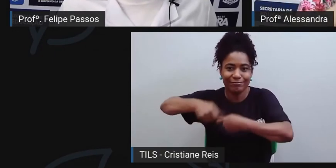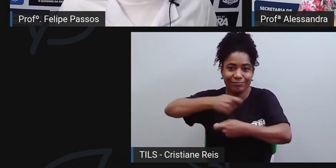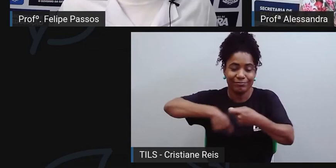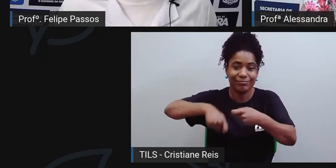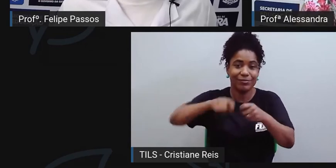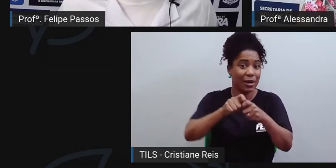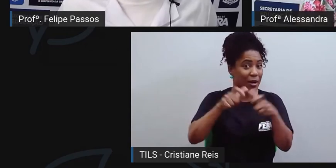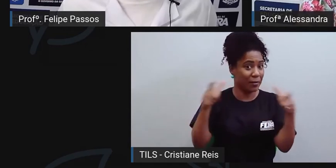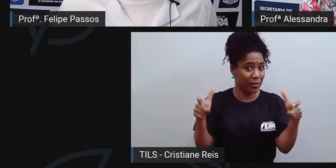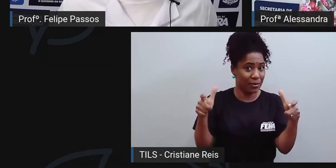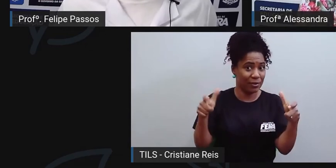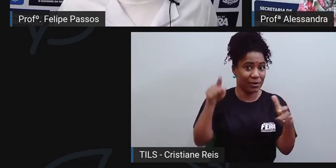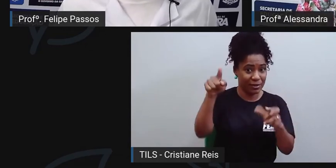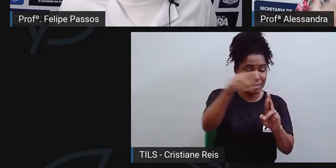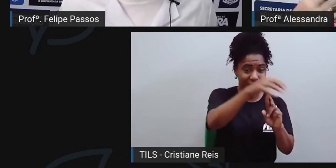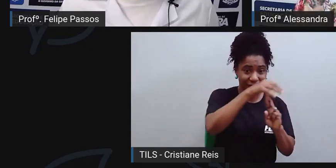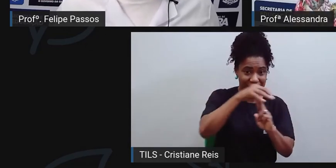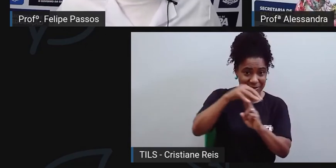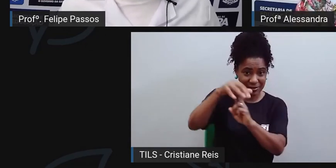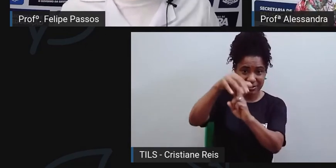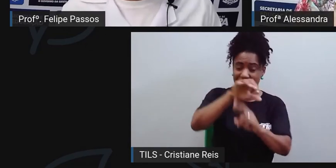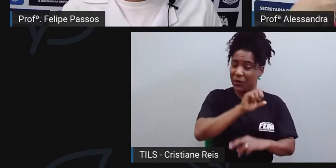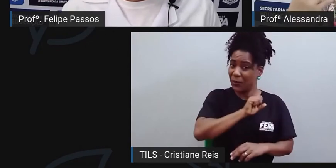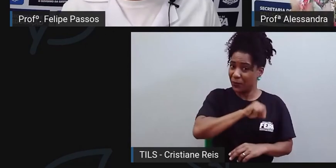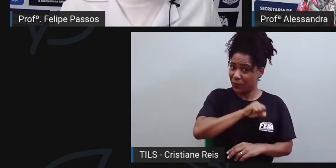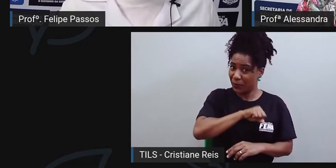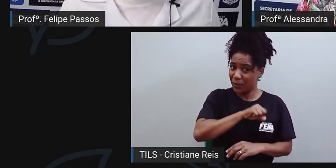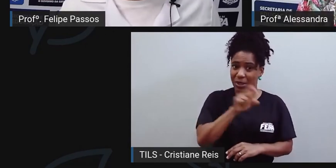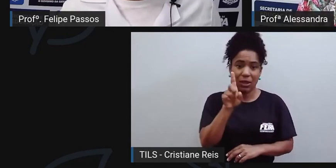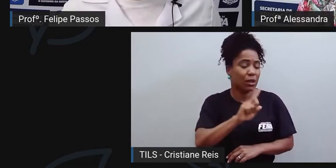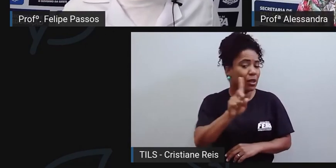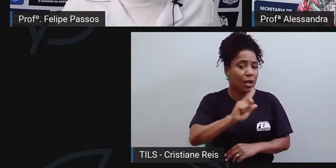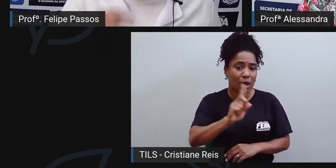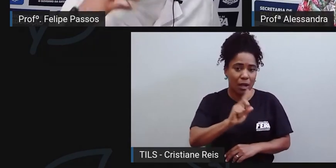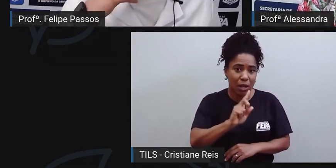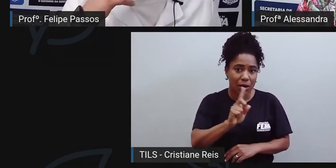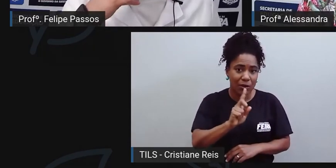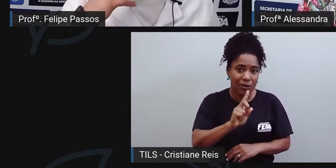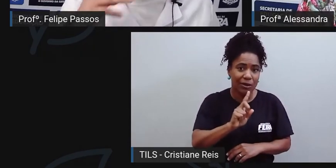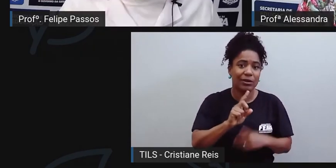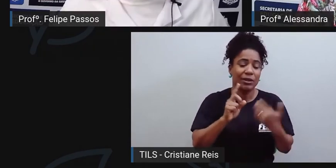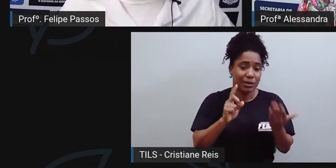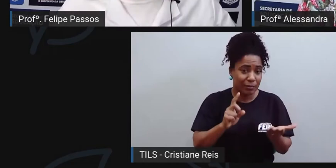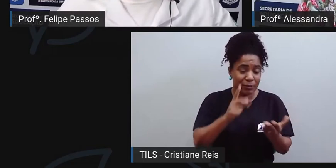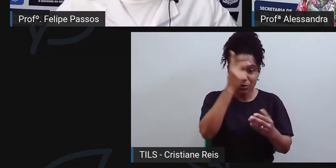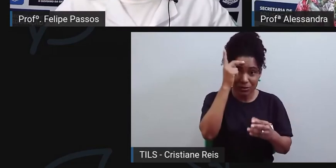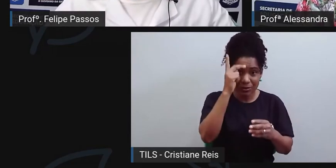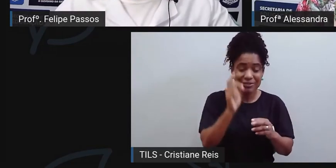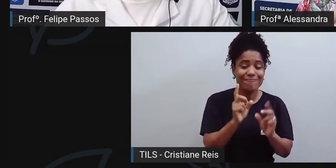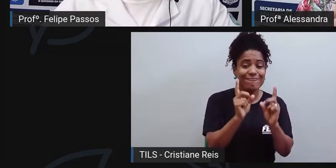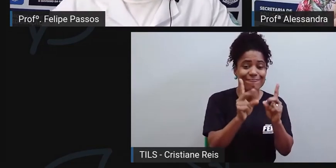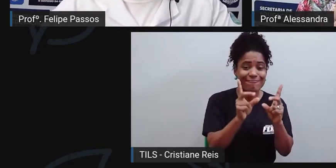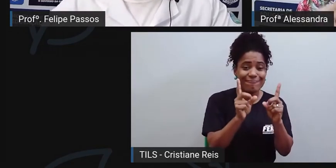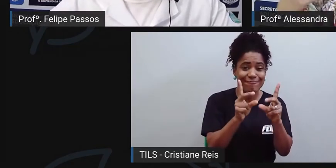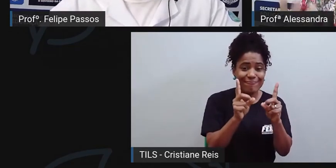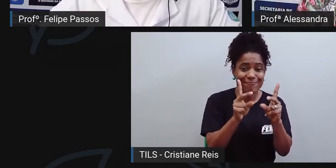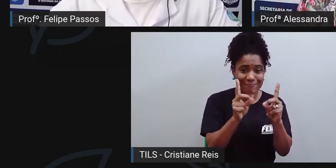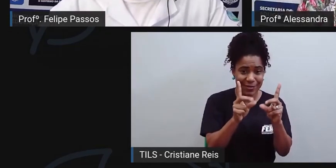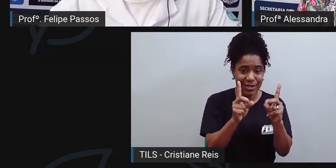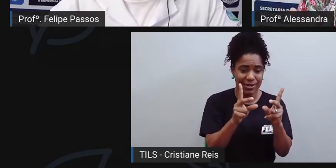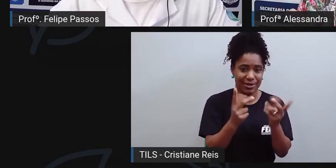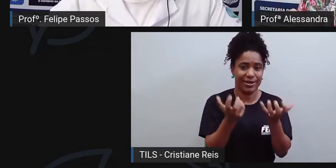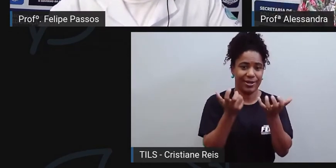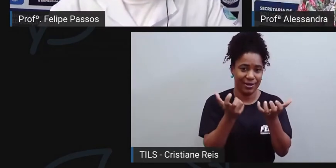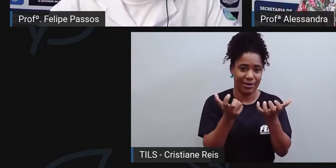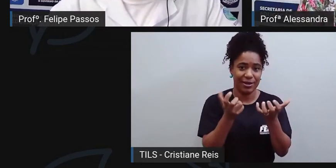pessoas são má-intencionadas, as pessoas... Sim, sim, sim. São pessoas má-intencionadas, não é isso. Mas o volume